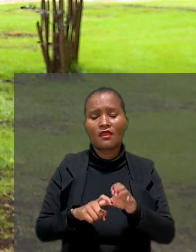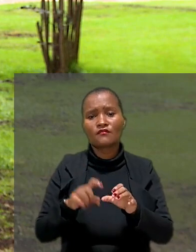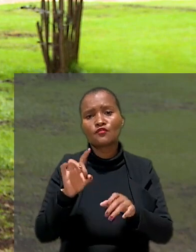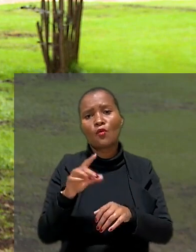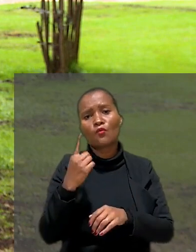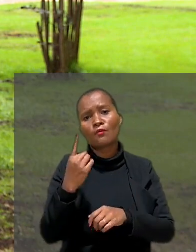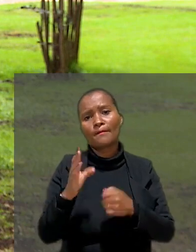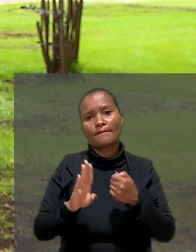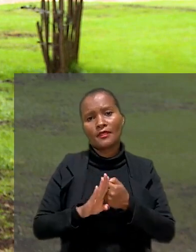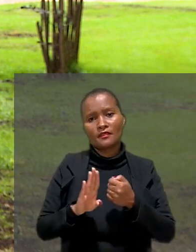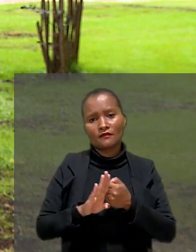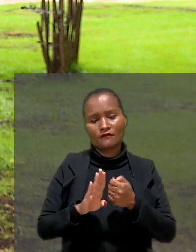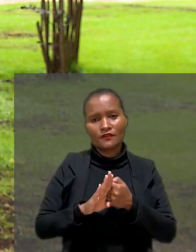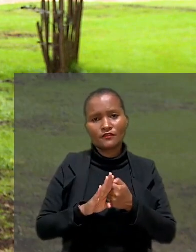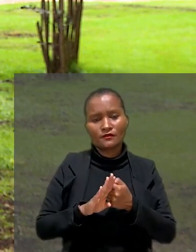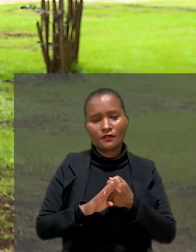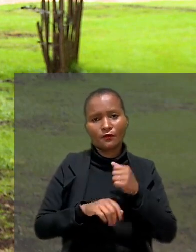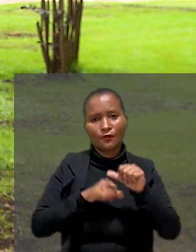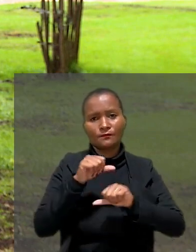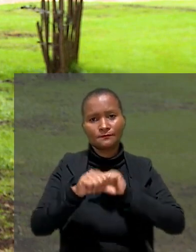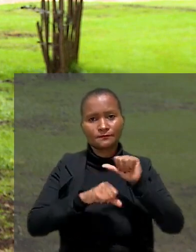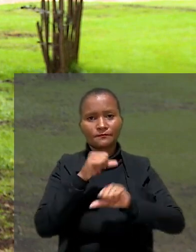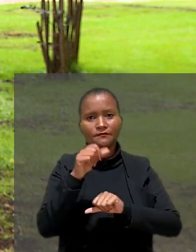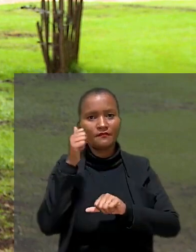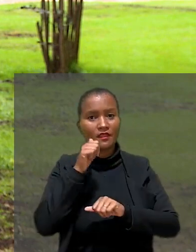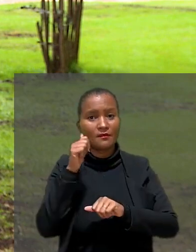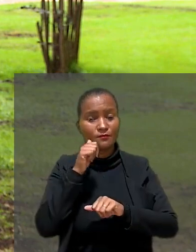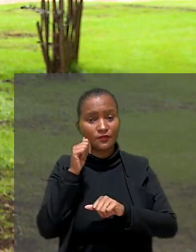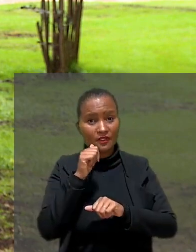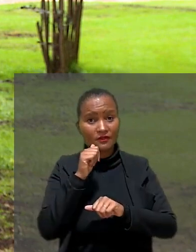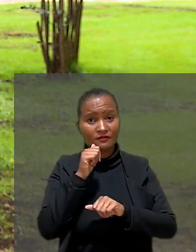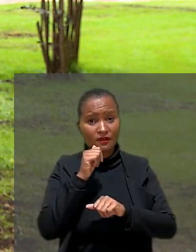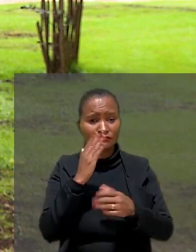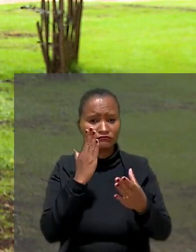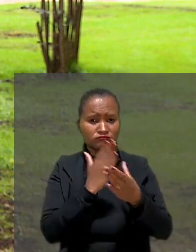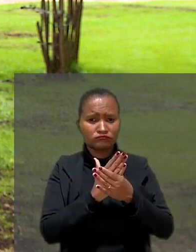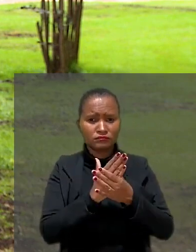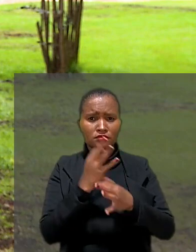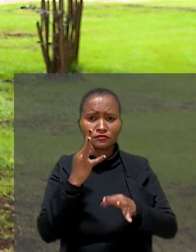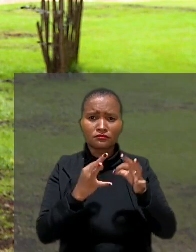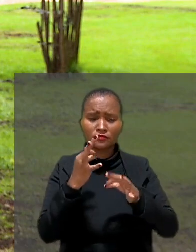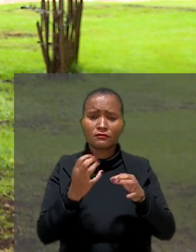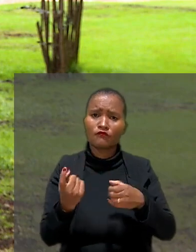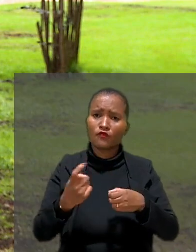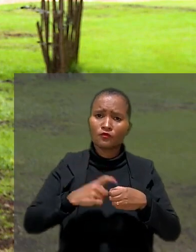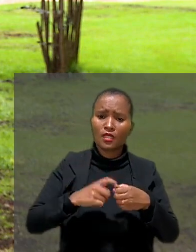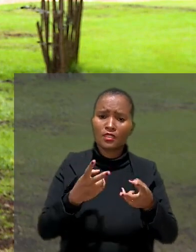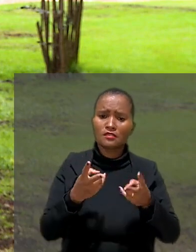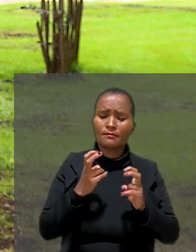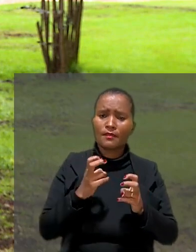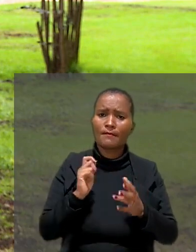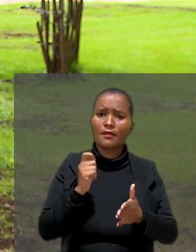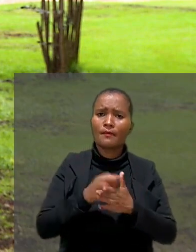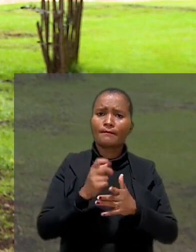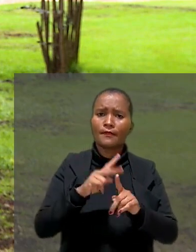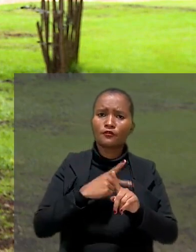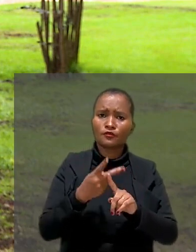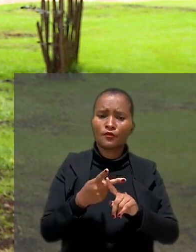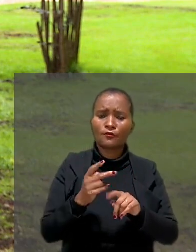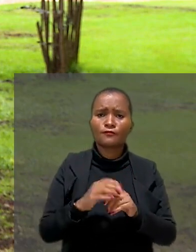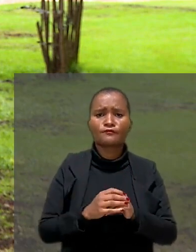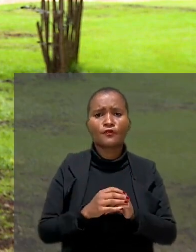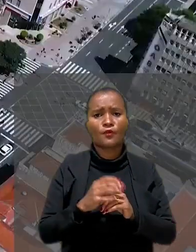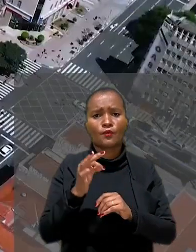seria devido apenas um benefício. Com a mudança, a servidora pública entrou na justiça para voltar a receber o